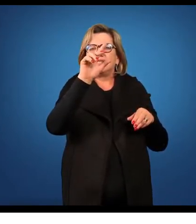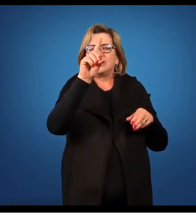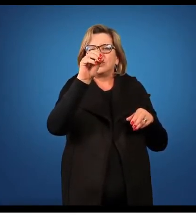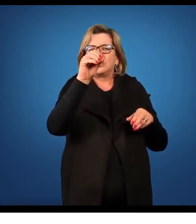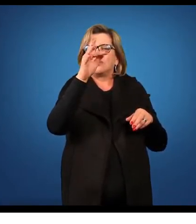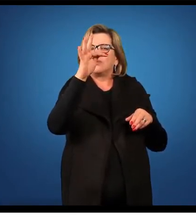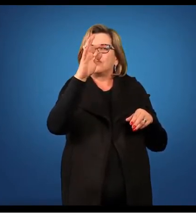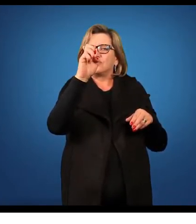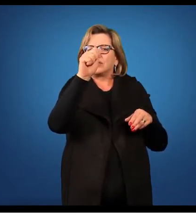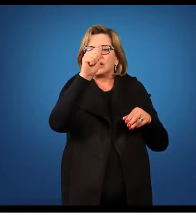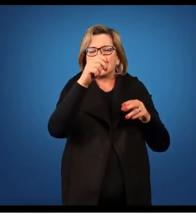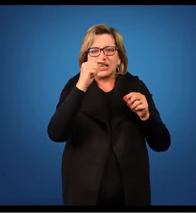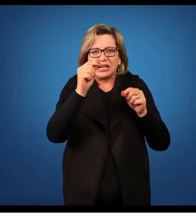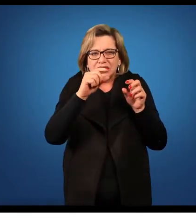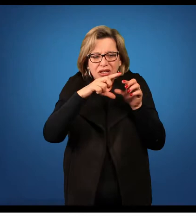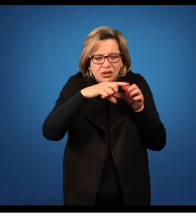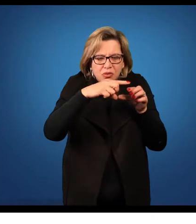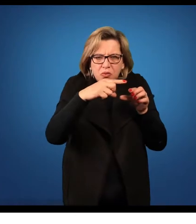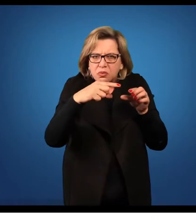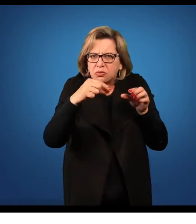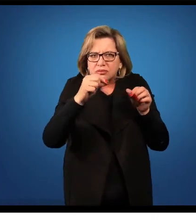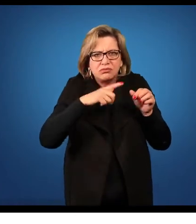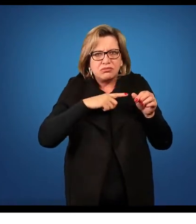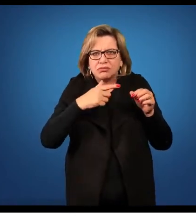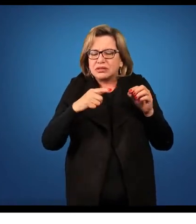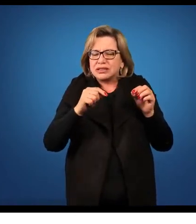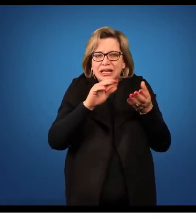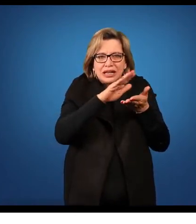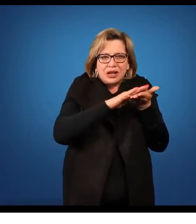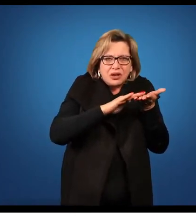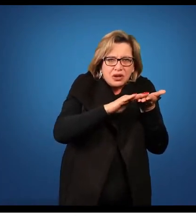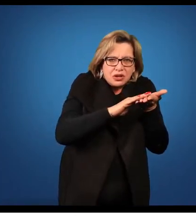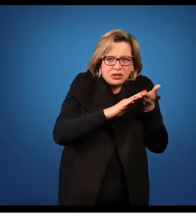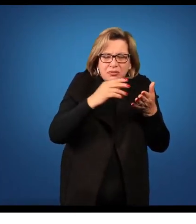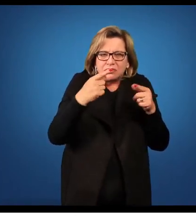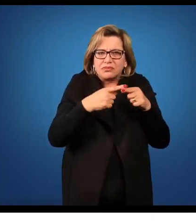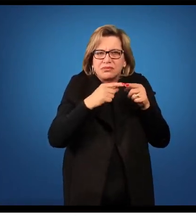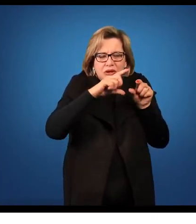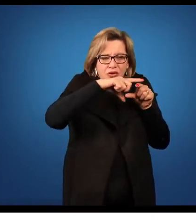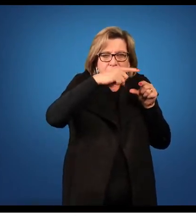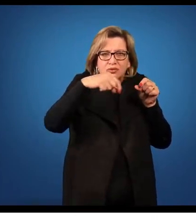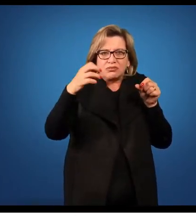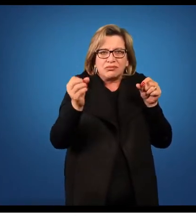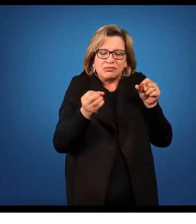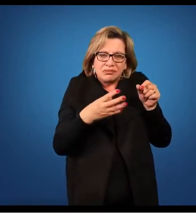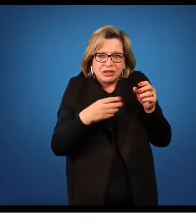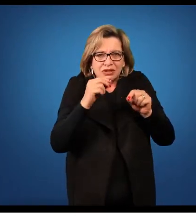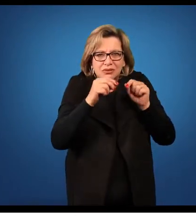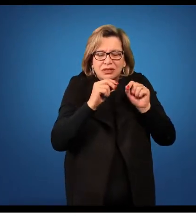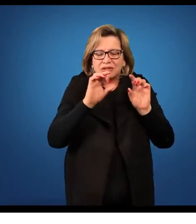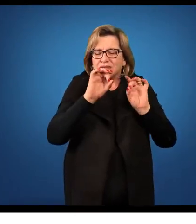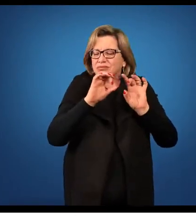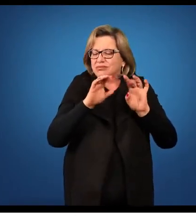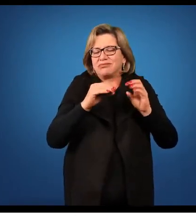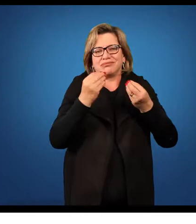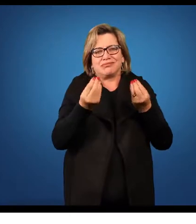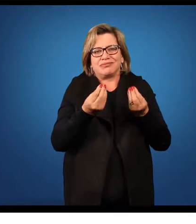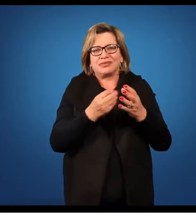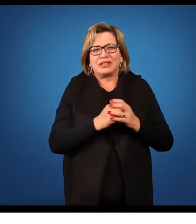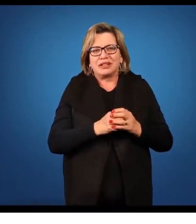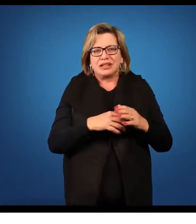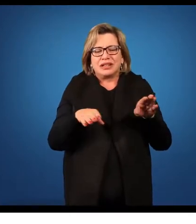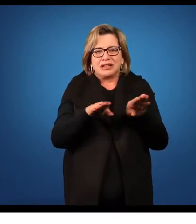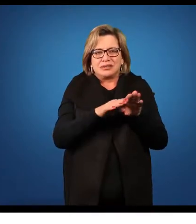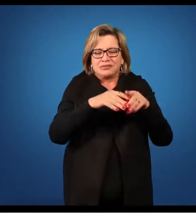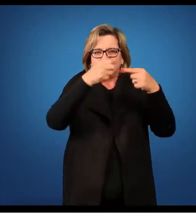ver que nós não temos ainda as estruturas reprodutivas formadas na base da folha. Ela ainda está em fase somente vegetativa. Uma